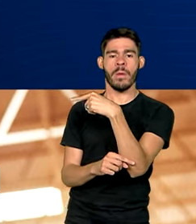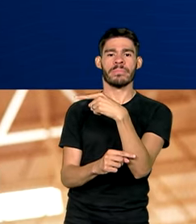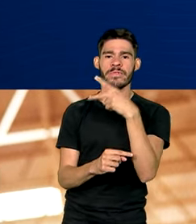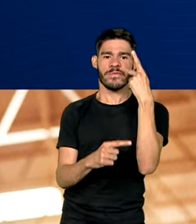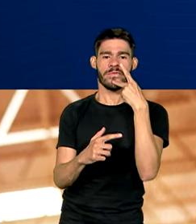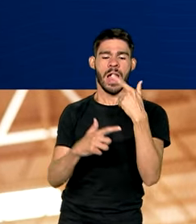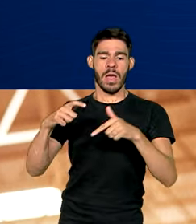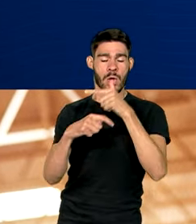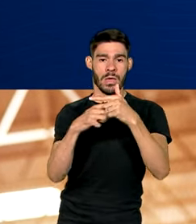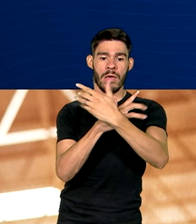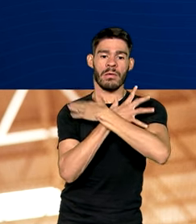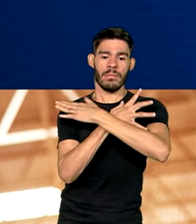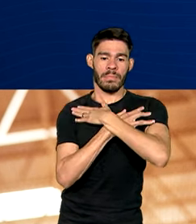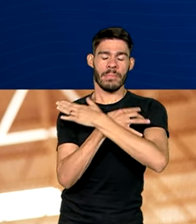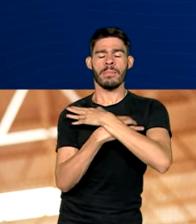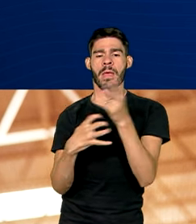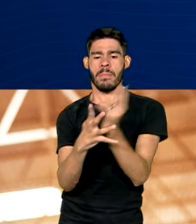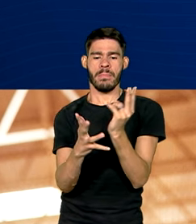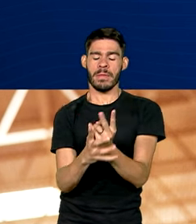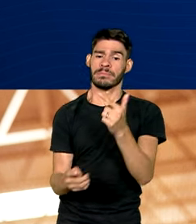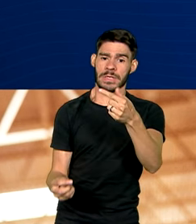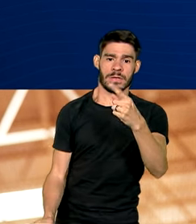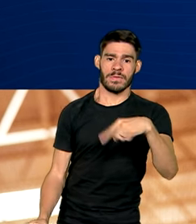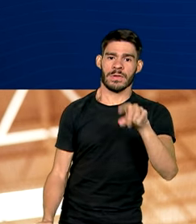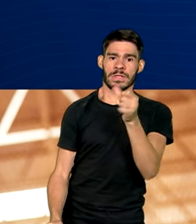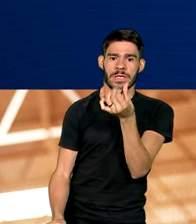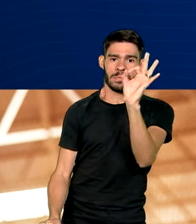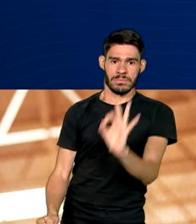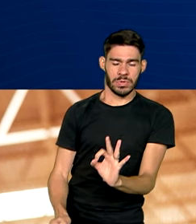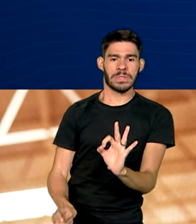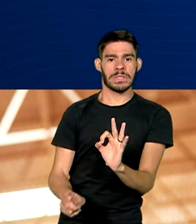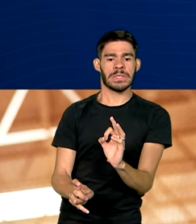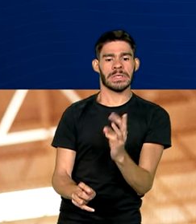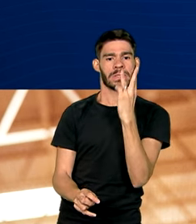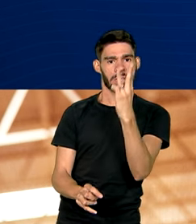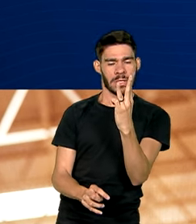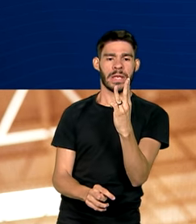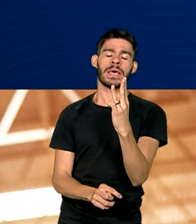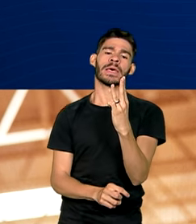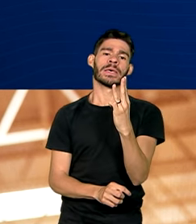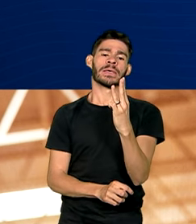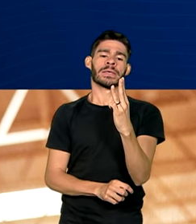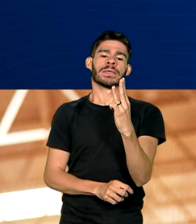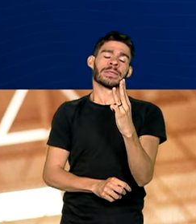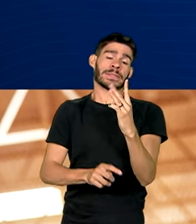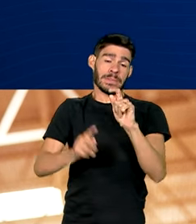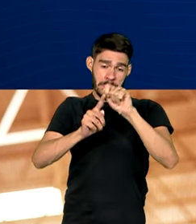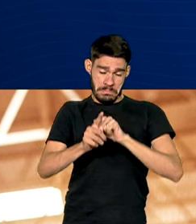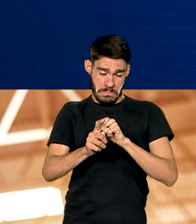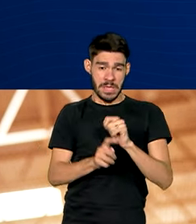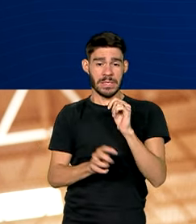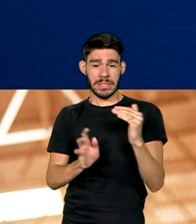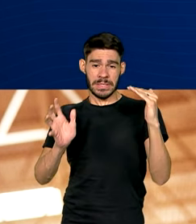desocupação, que se manteve em 7,6% no trimestre encerrado em janeiro de 2024,